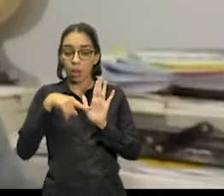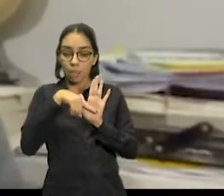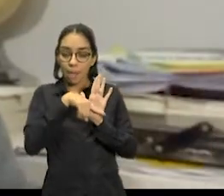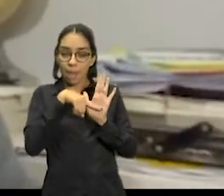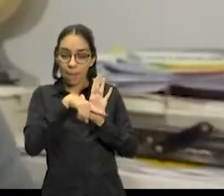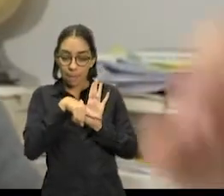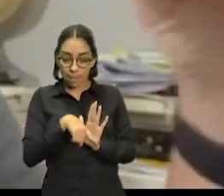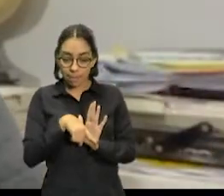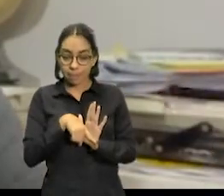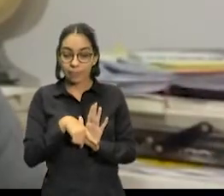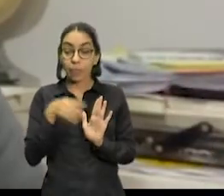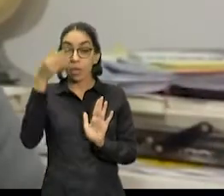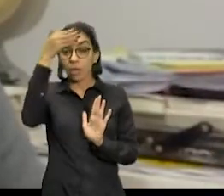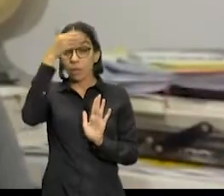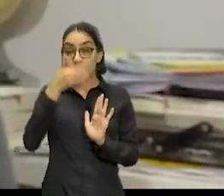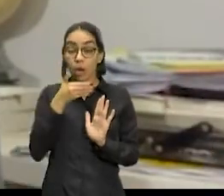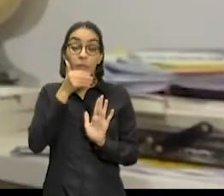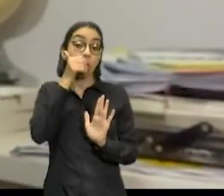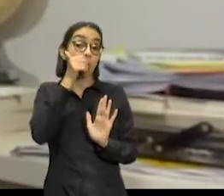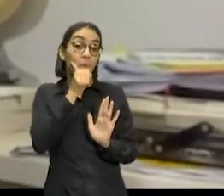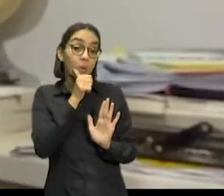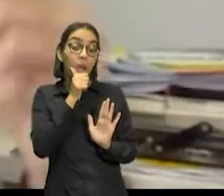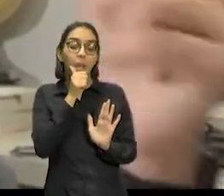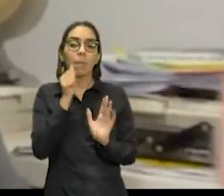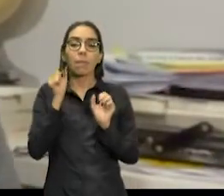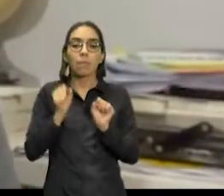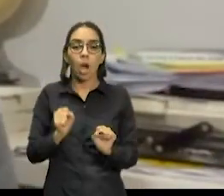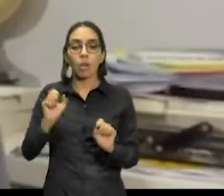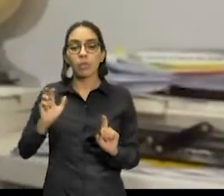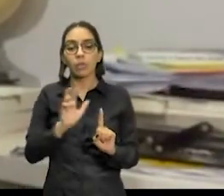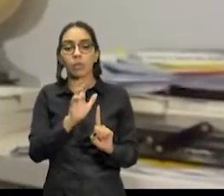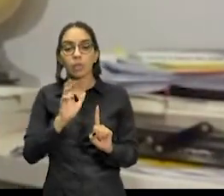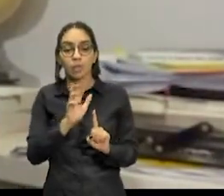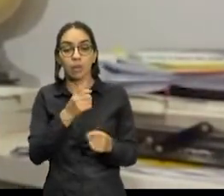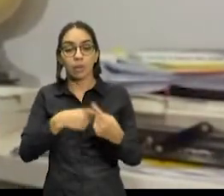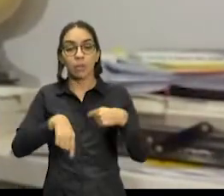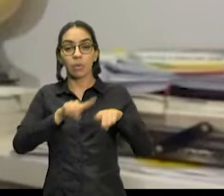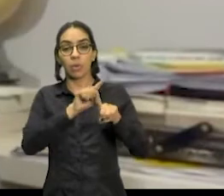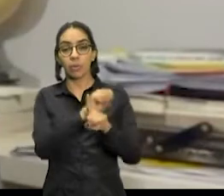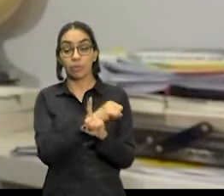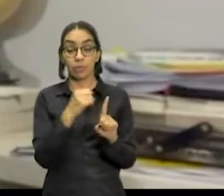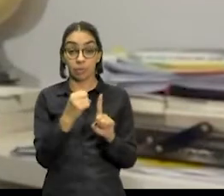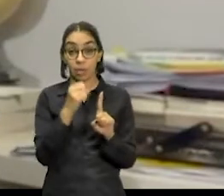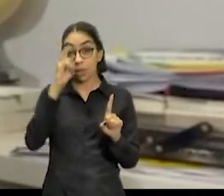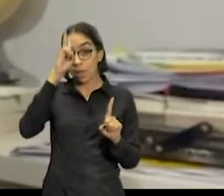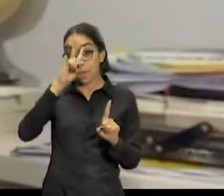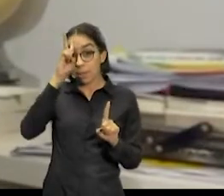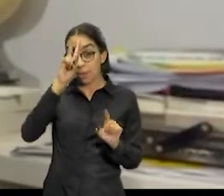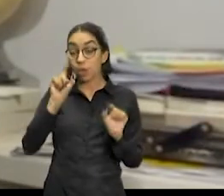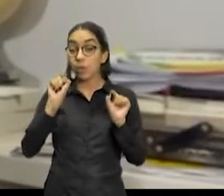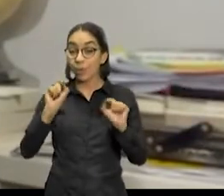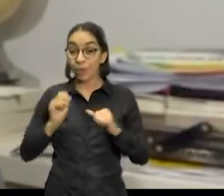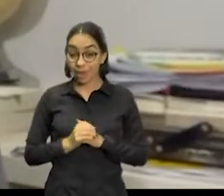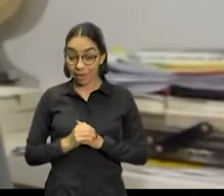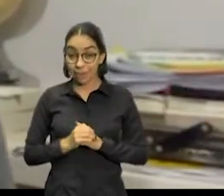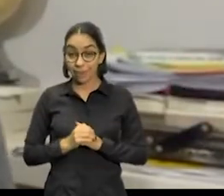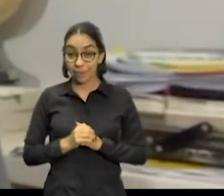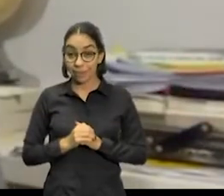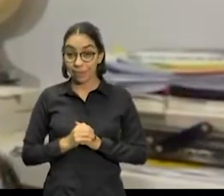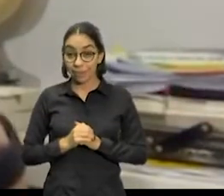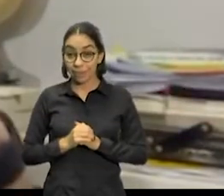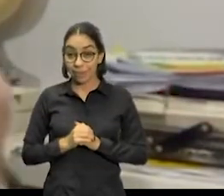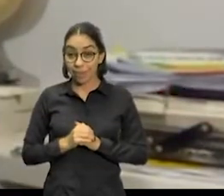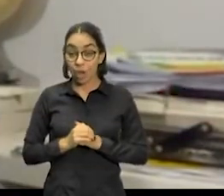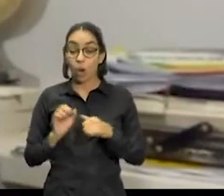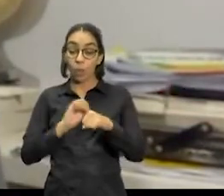é capaz de mudar a sociedade. Eu vou lembrar também vocês que o genoma do coronavírus foi sequenciado por duas mulheres